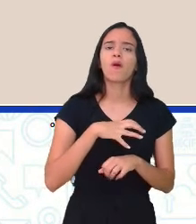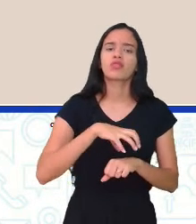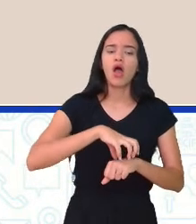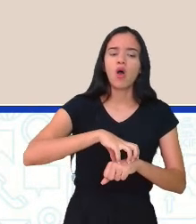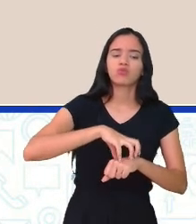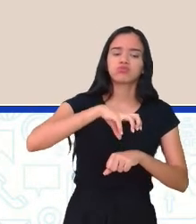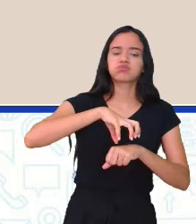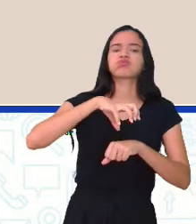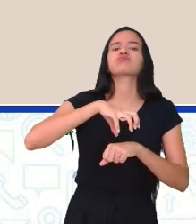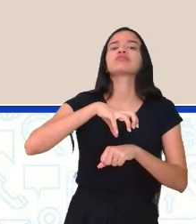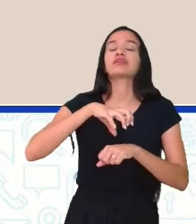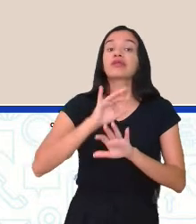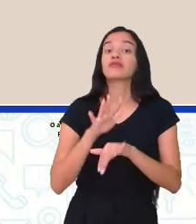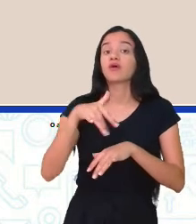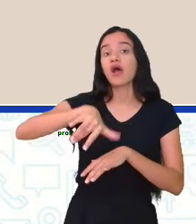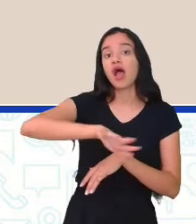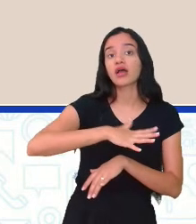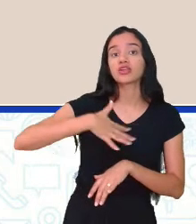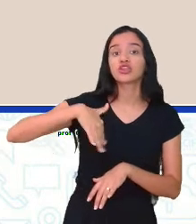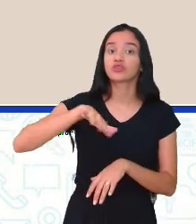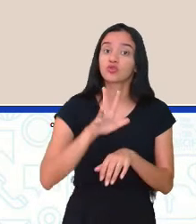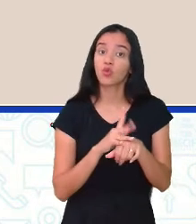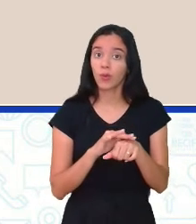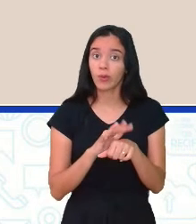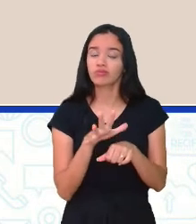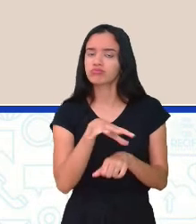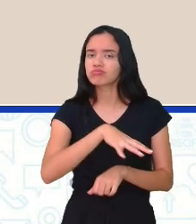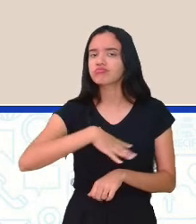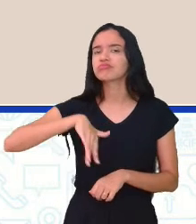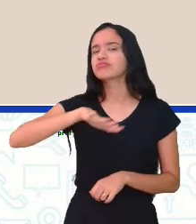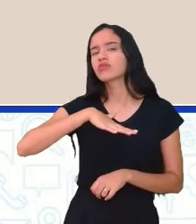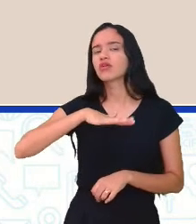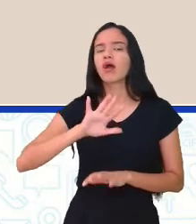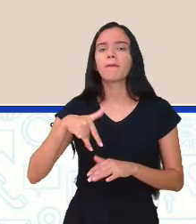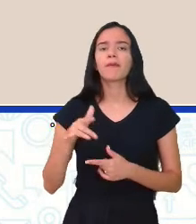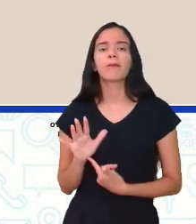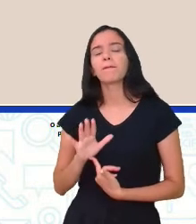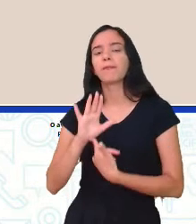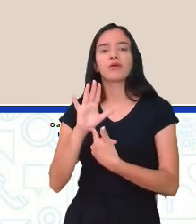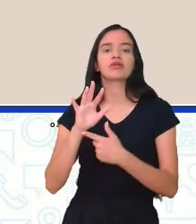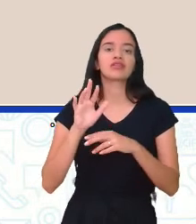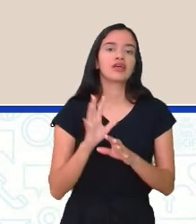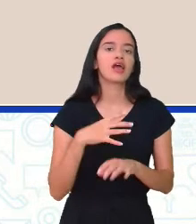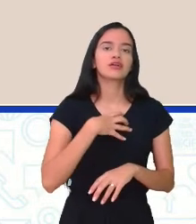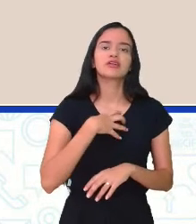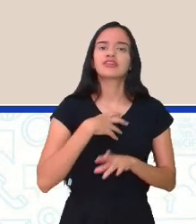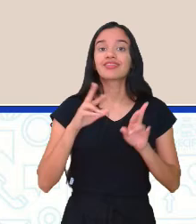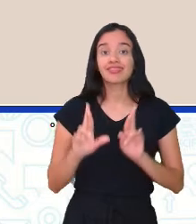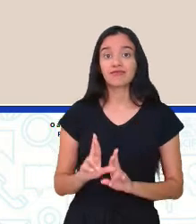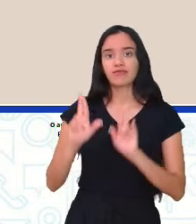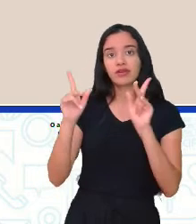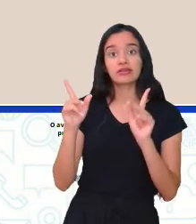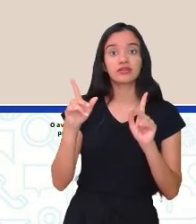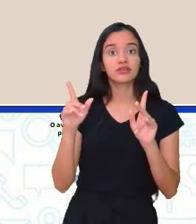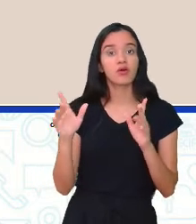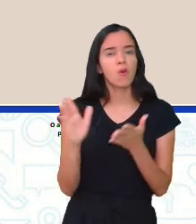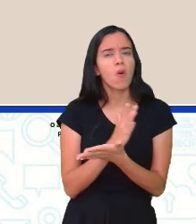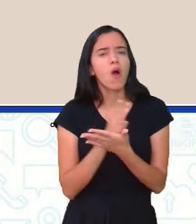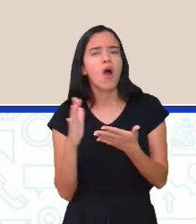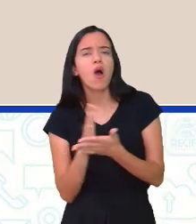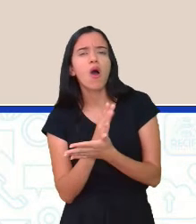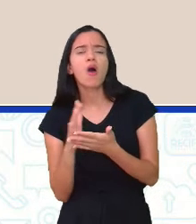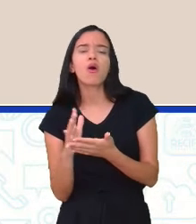de uma forma geral? Então, de acordo com a infecção, ela pode apresentar diferentes sintomas. Então, algumas,